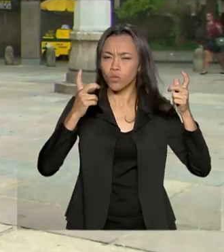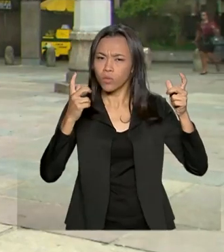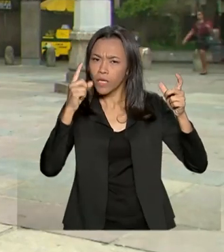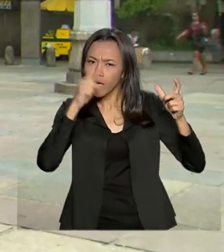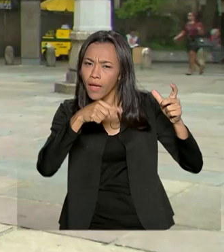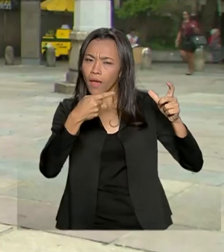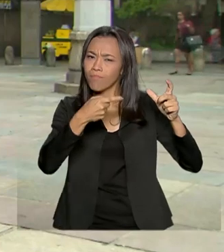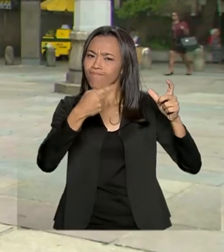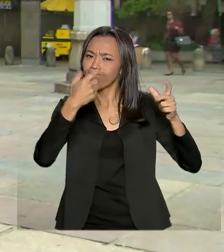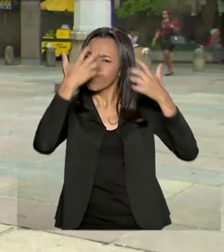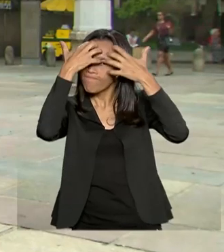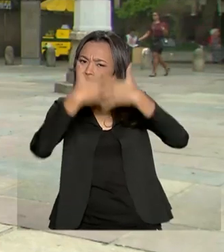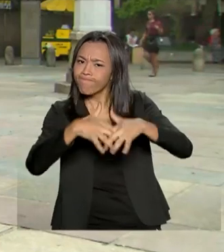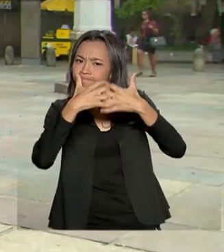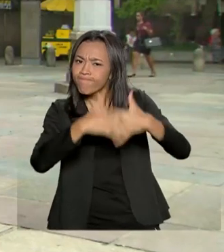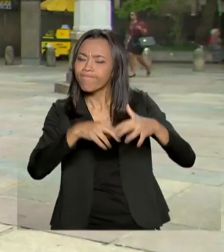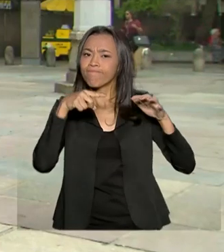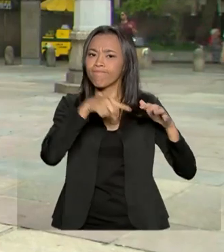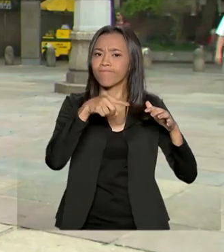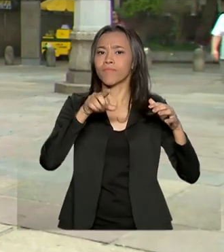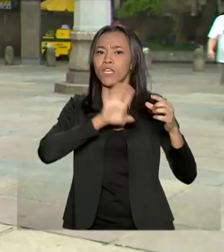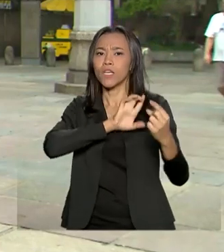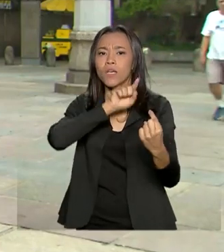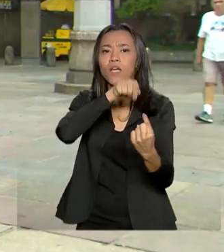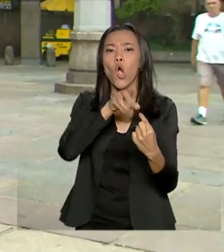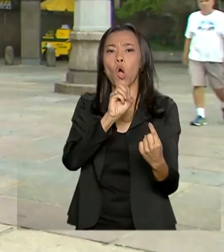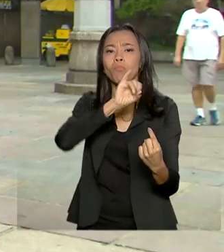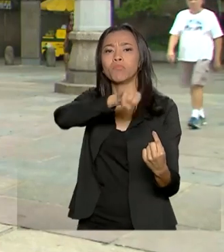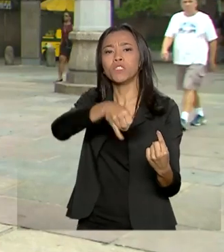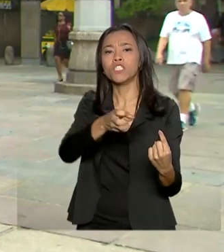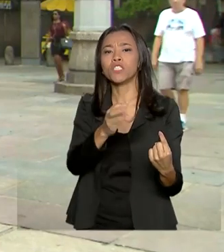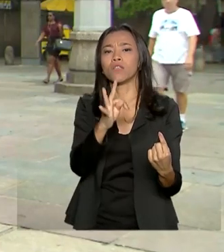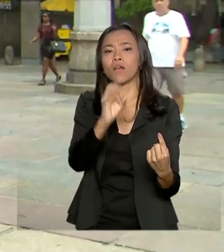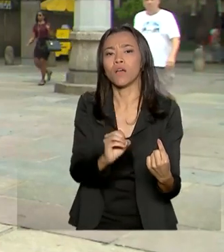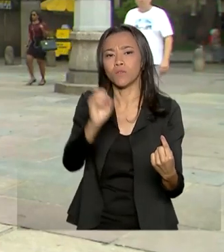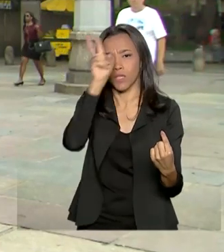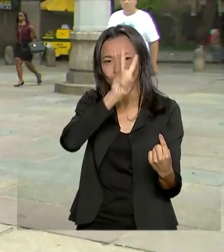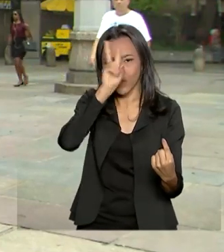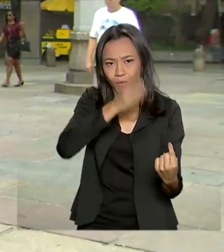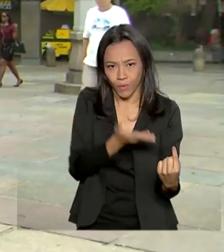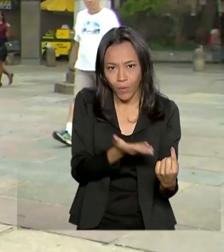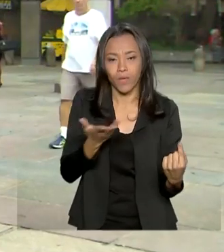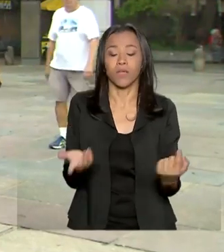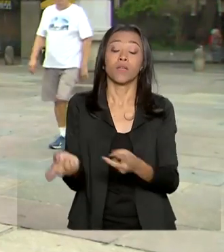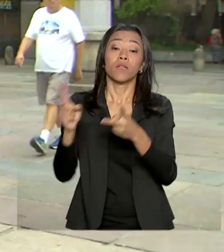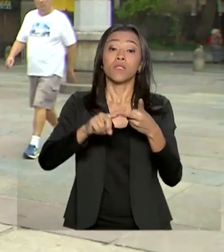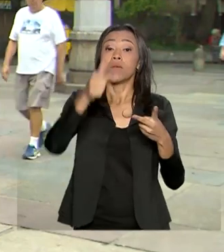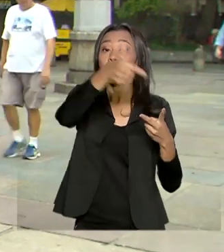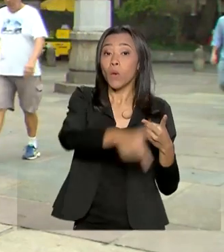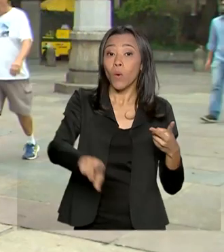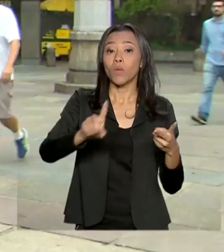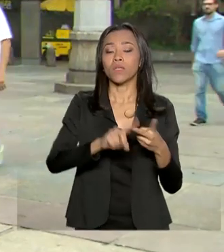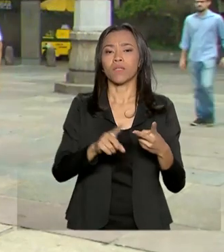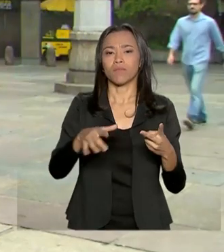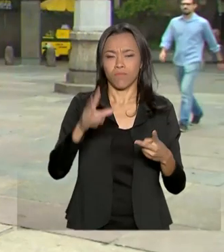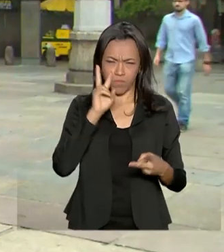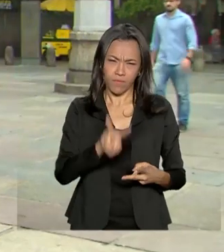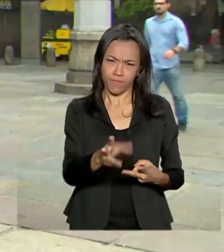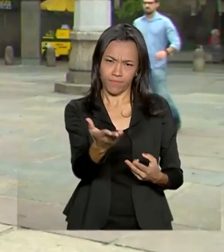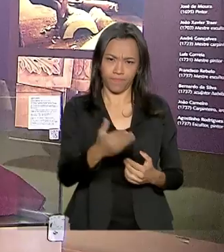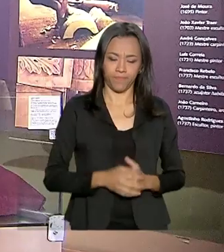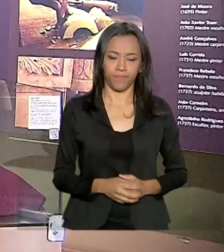agente da história. No Maranhão, o destaque é o Centro de Pesquisa de História Natural e Arqueologia. Vamos conferir.